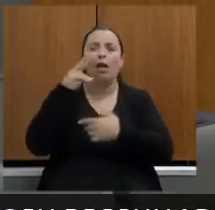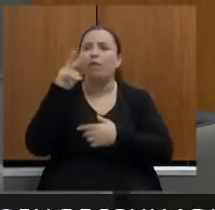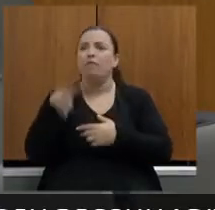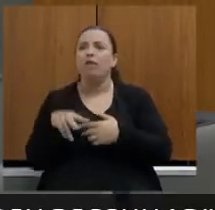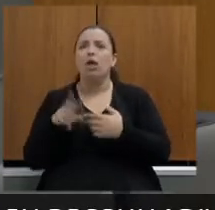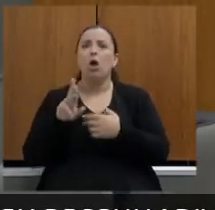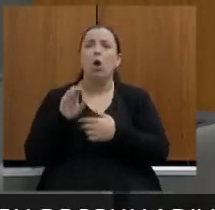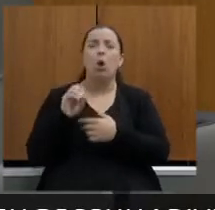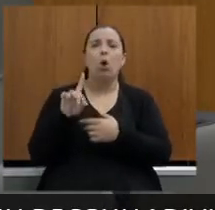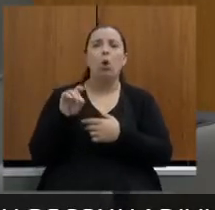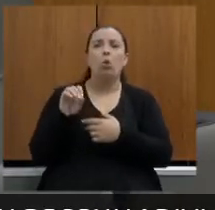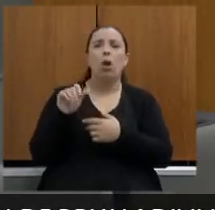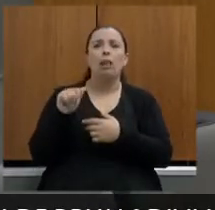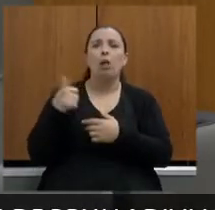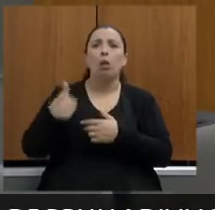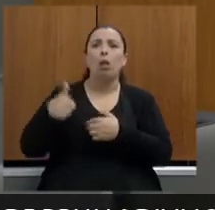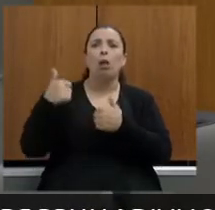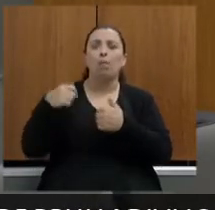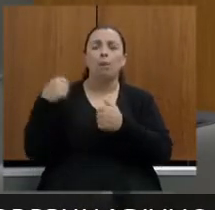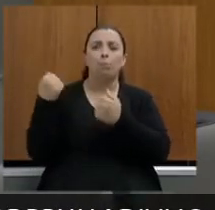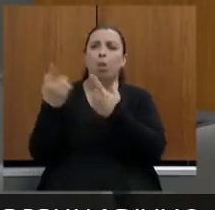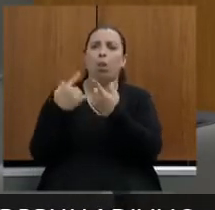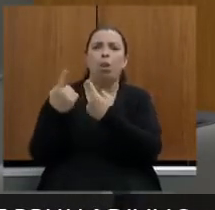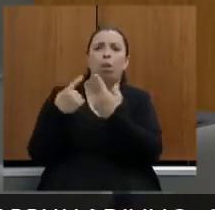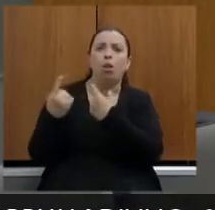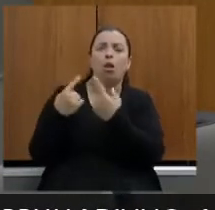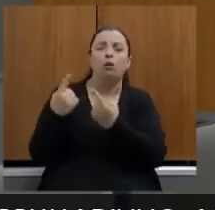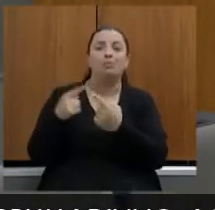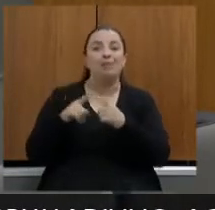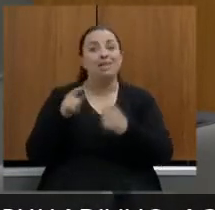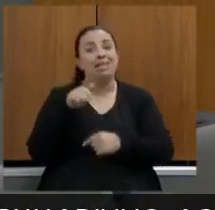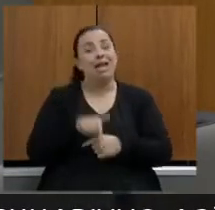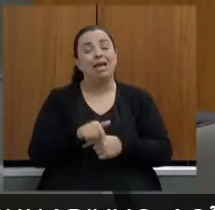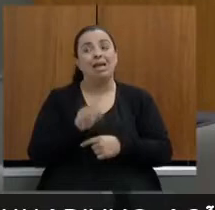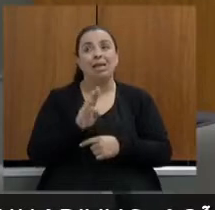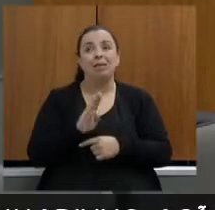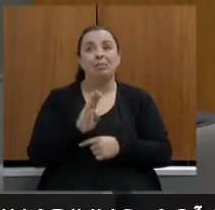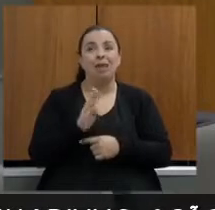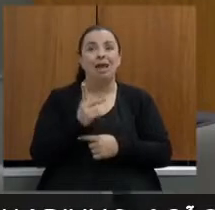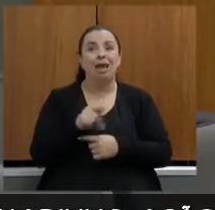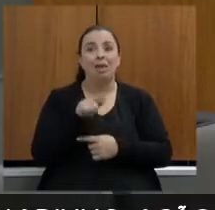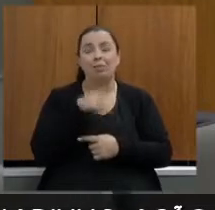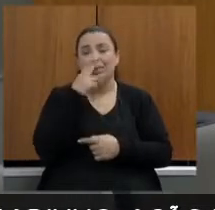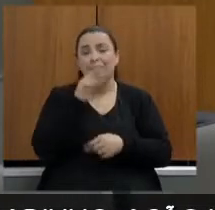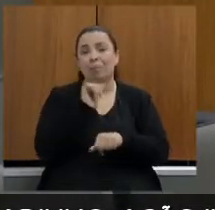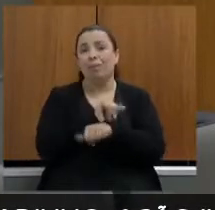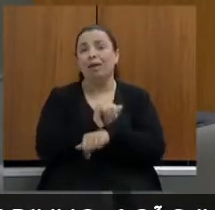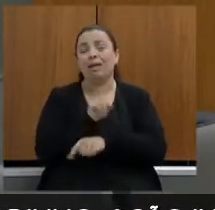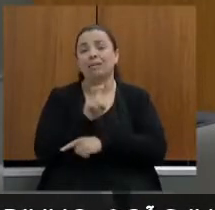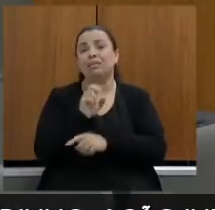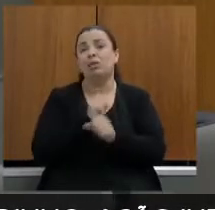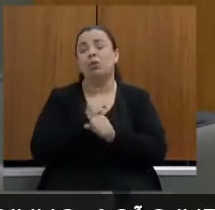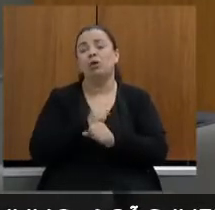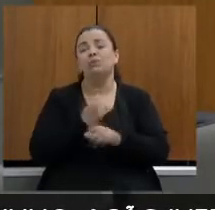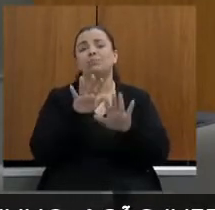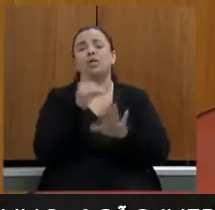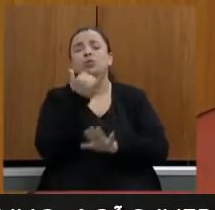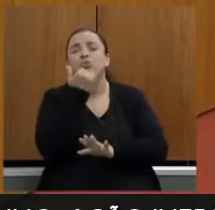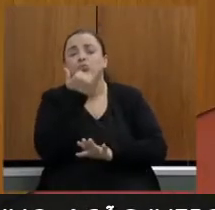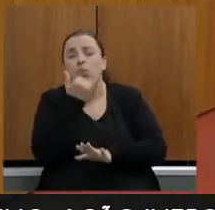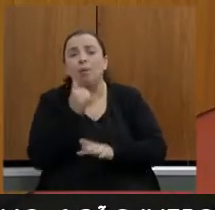e aqui a coisa está emperrada há 25 anos então agradeço pelo empenho do só um minutinho repete o nome e